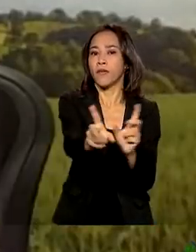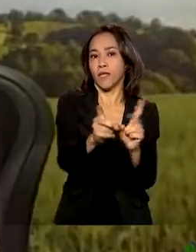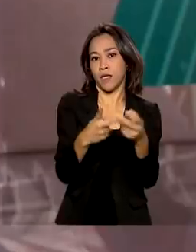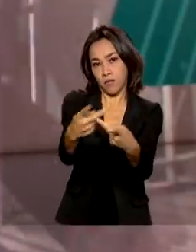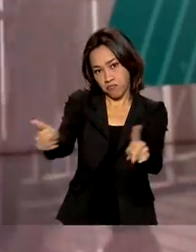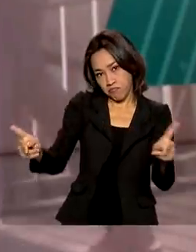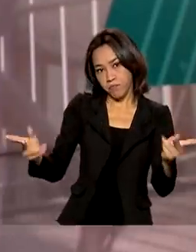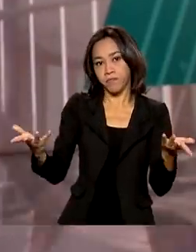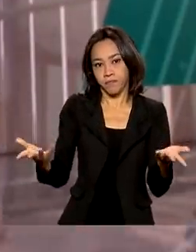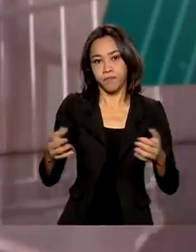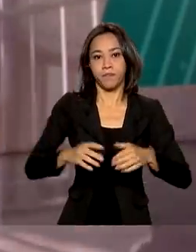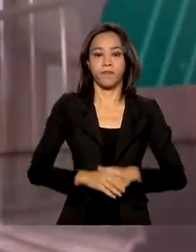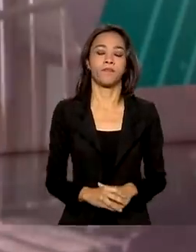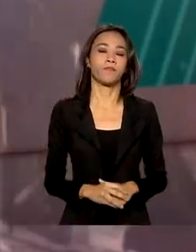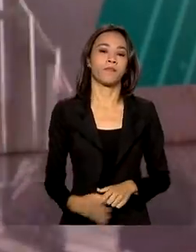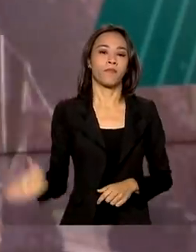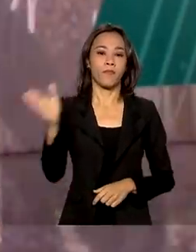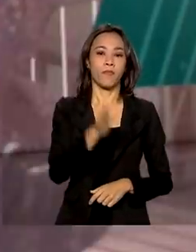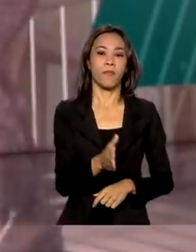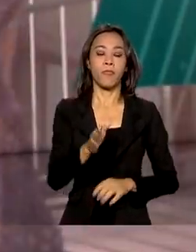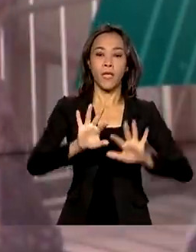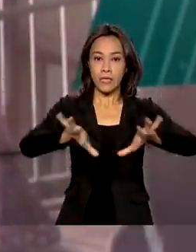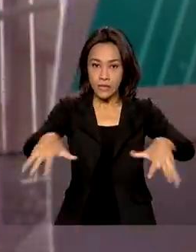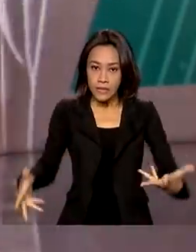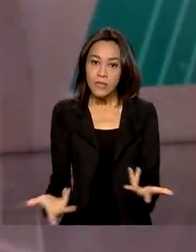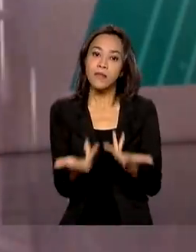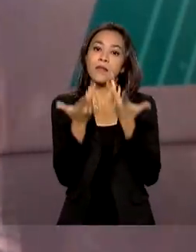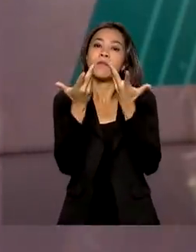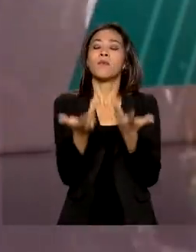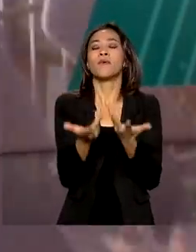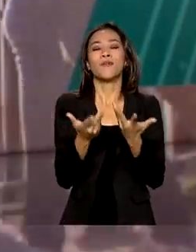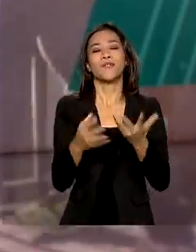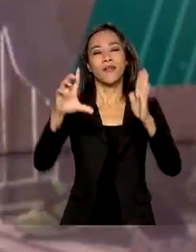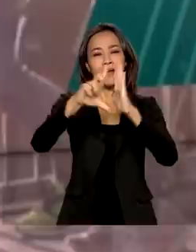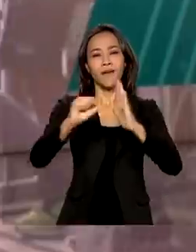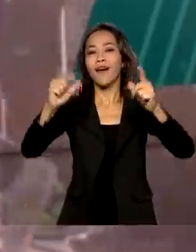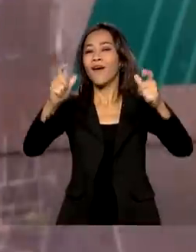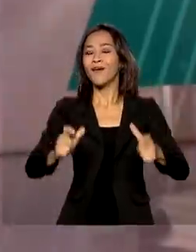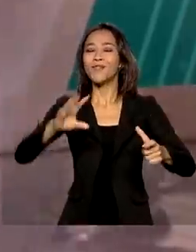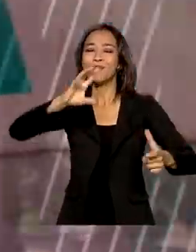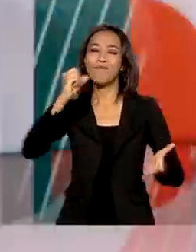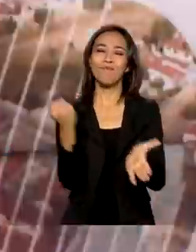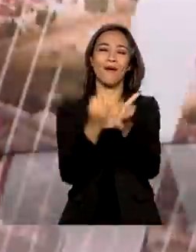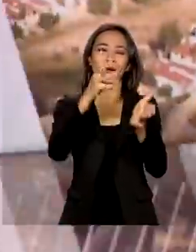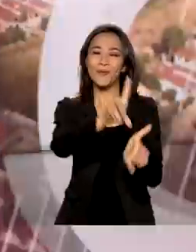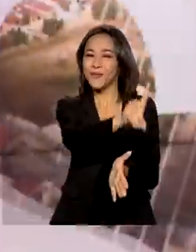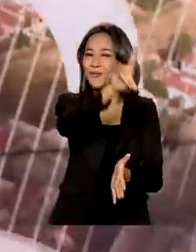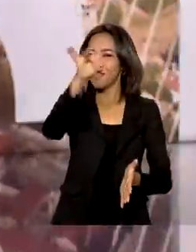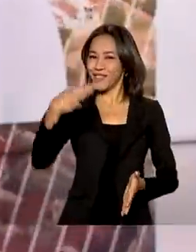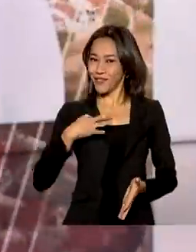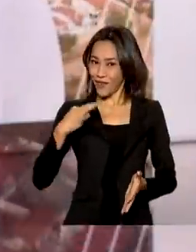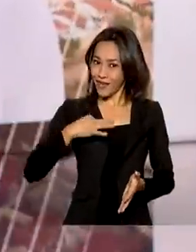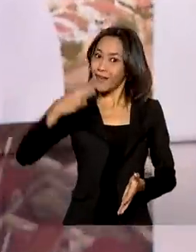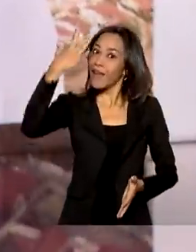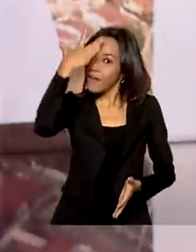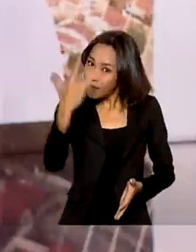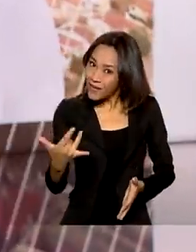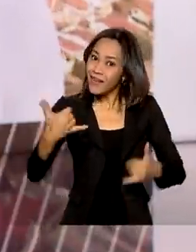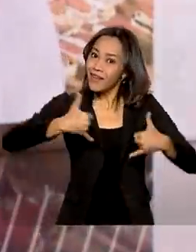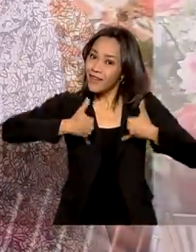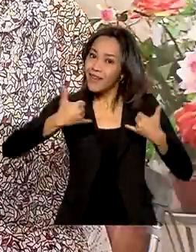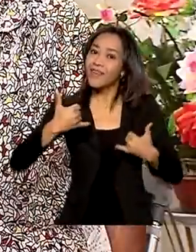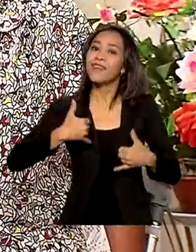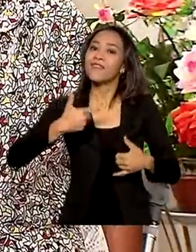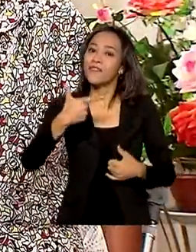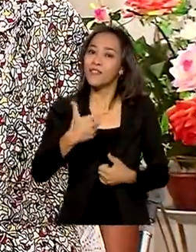produção. Uma cerimônia no Palácio do Planalto marcou o Dia Nacional do Voluntariado, que é comemorado amanhã, 28 de agosto.